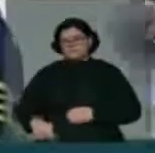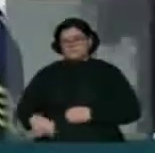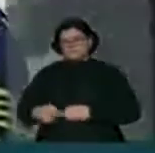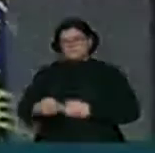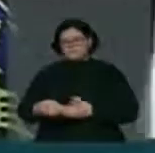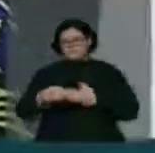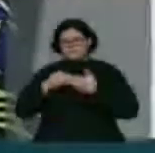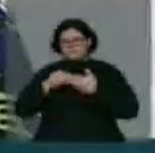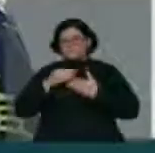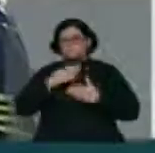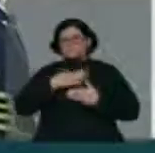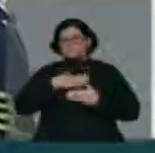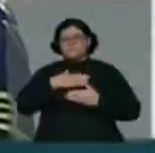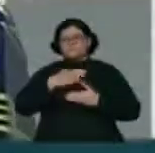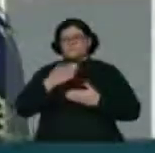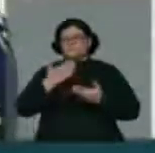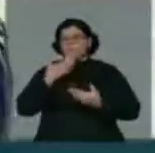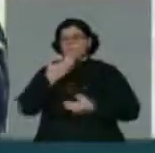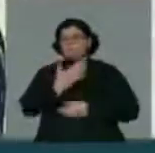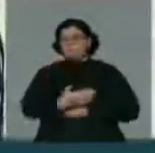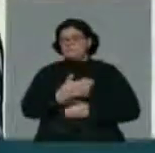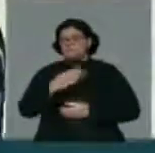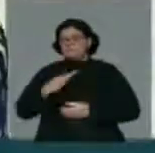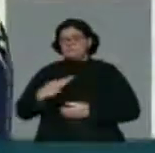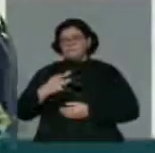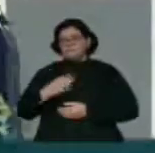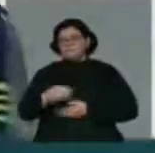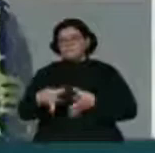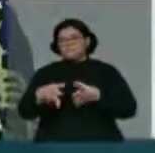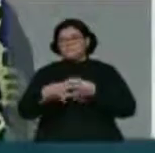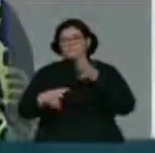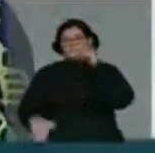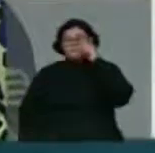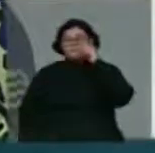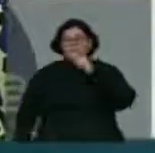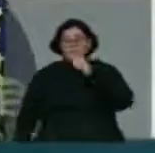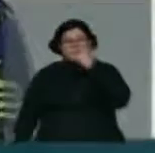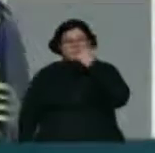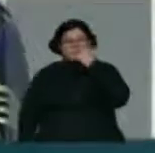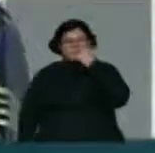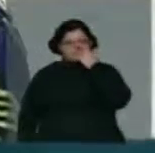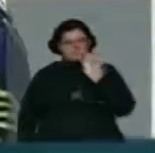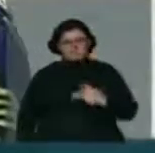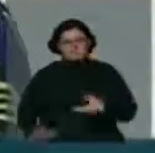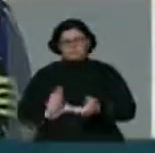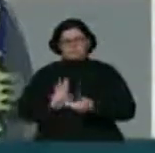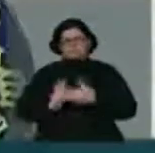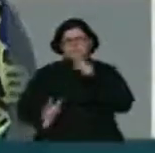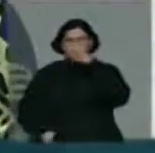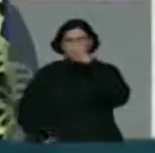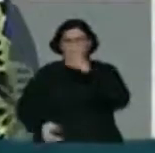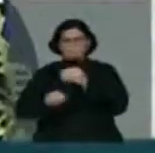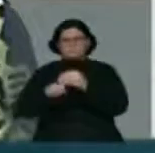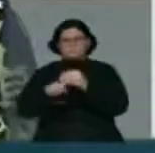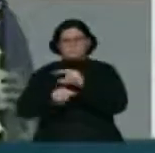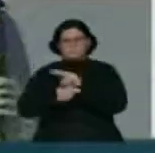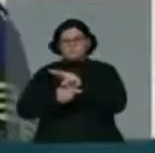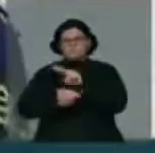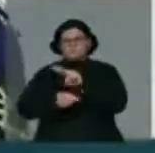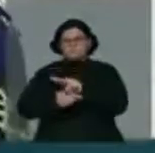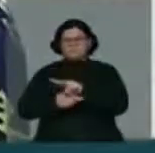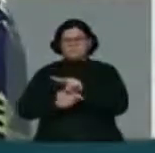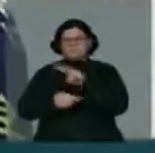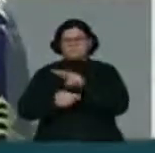dirigindo um apelo a toda a bancada feminina para que compreenda e defenda,